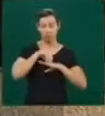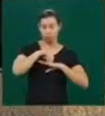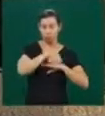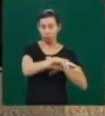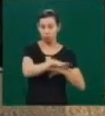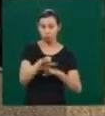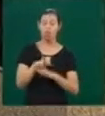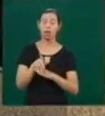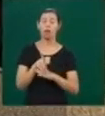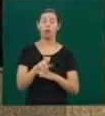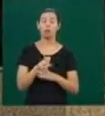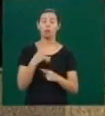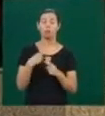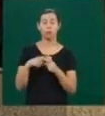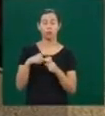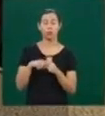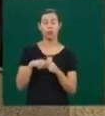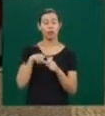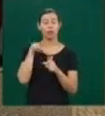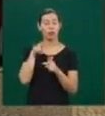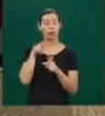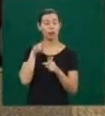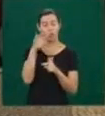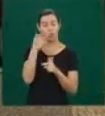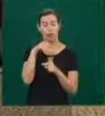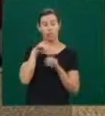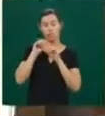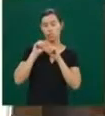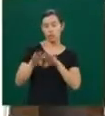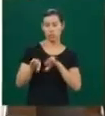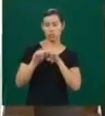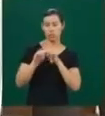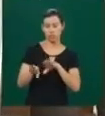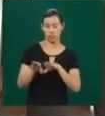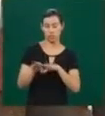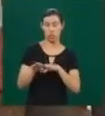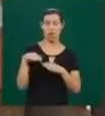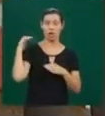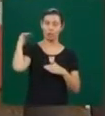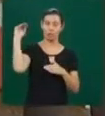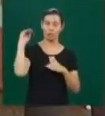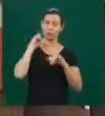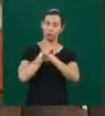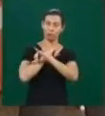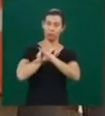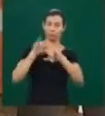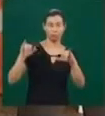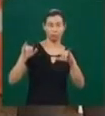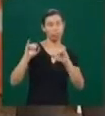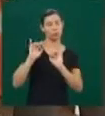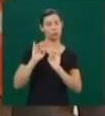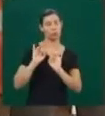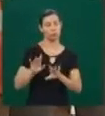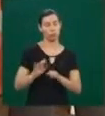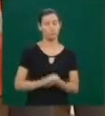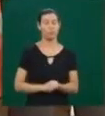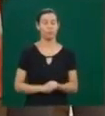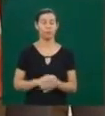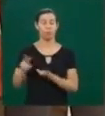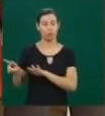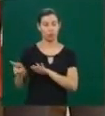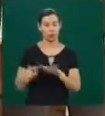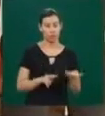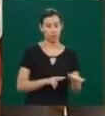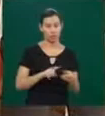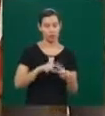as crianças nós educamos e os adultos nós informamos. Dentro da Semana Nacional do Trânsito nós temos dois eventos importantes.